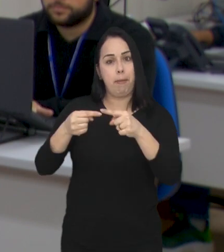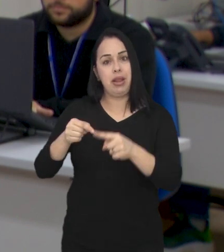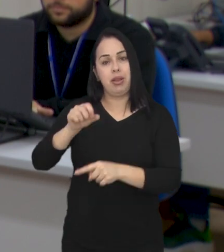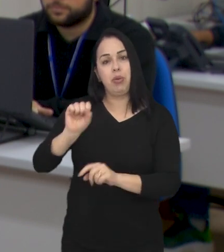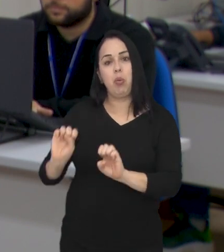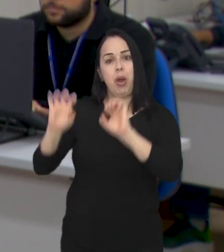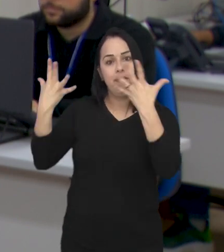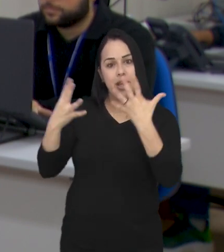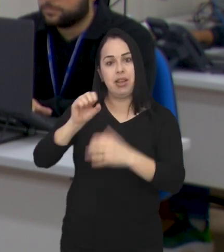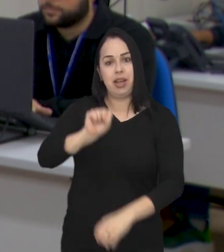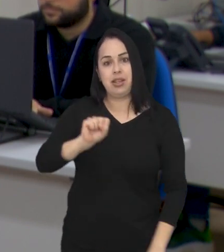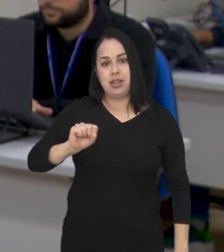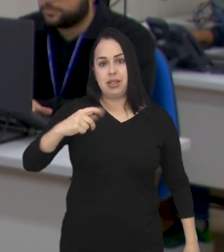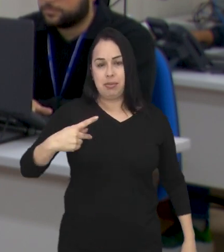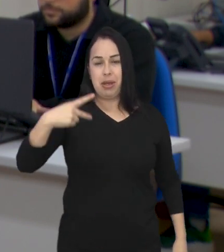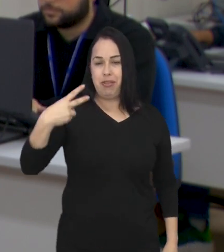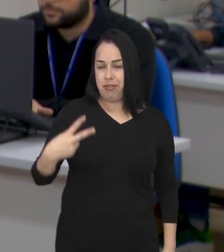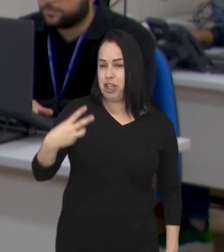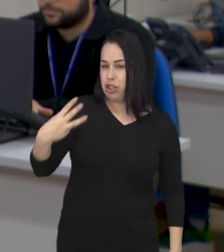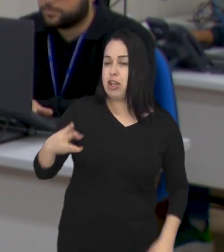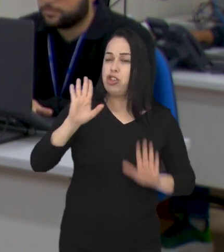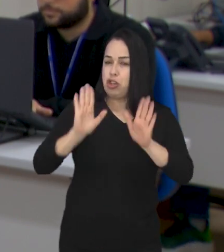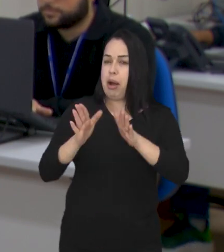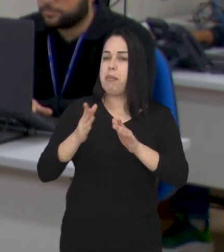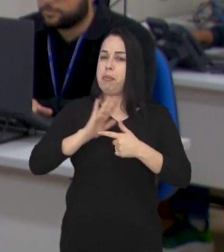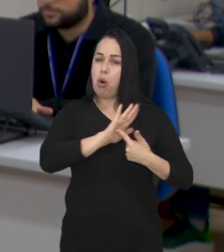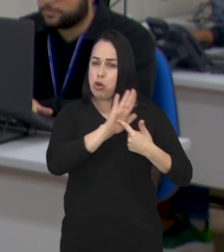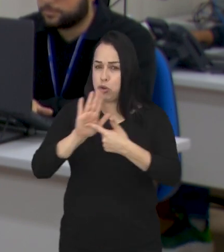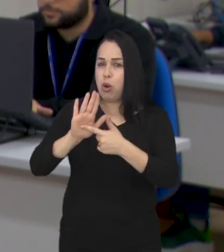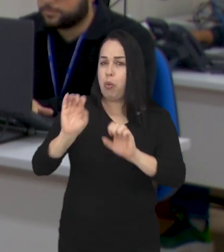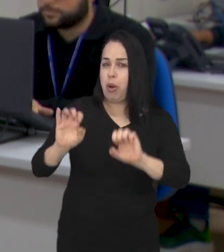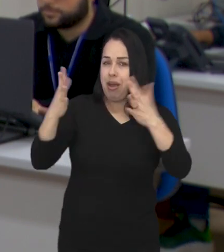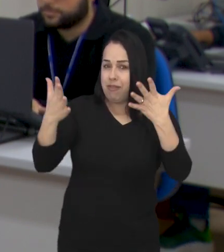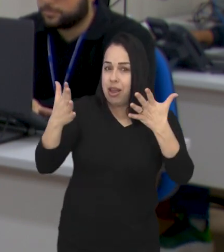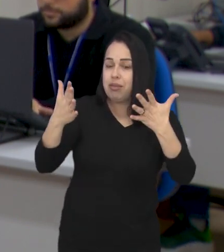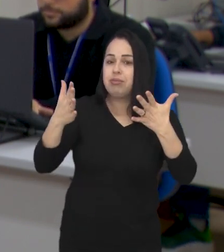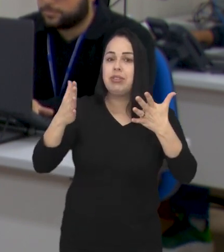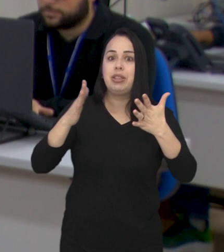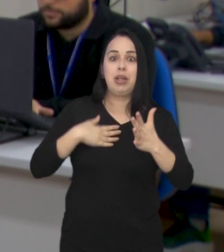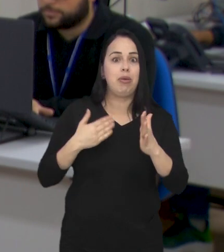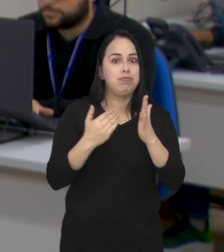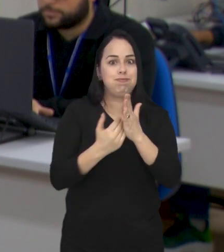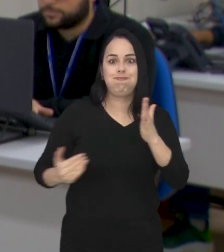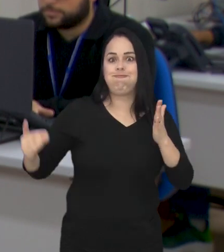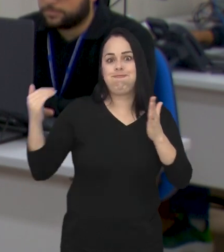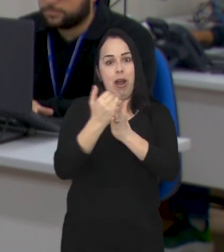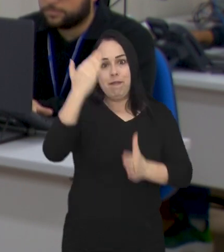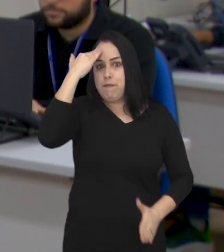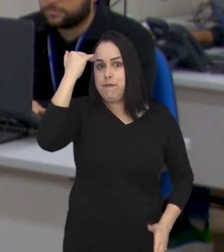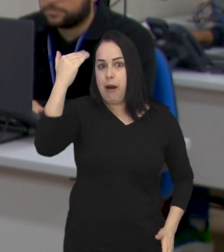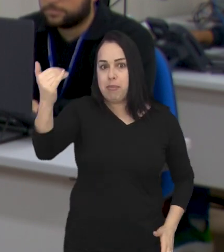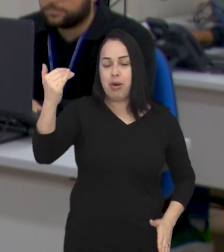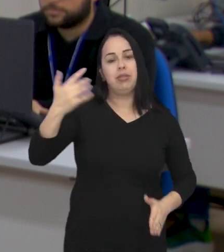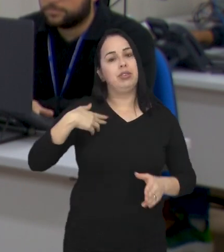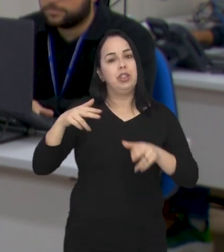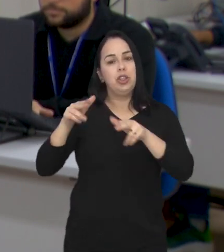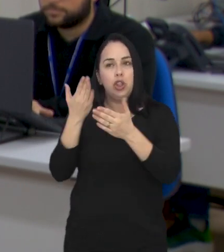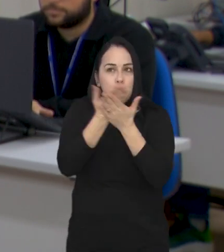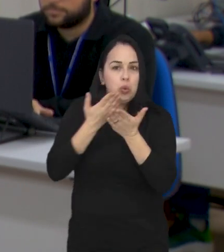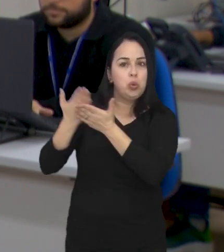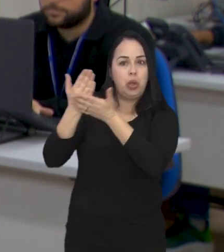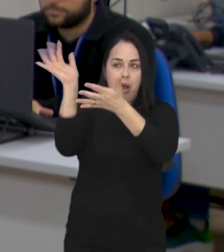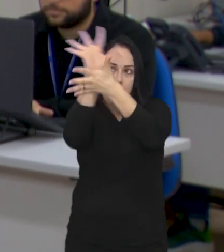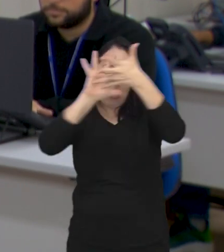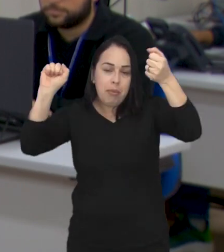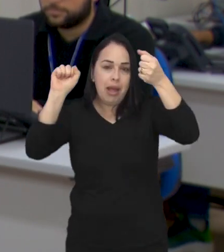parte das atividades do Space Studies Program, aquele evento que já mostramos aqui no Boletim, que é simplesmente o maior programa de estudos espaciais do